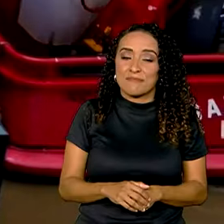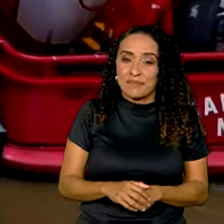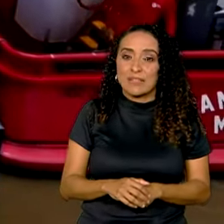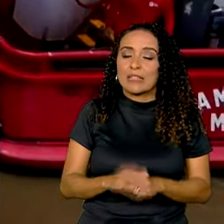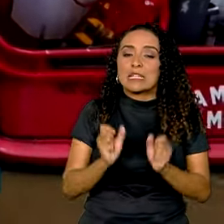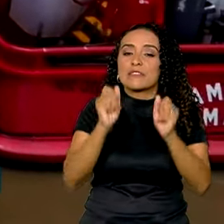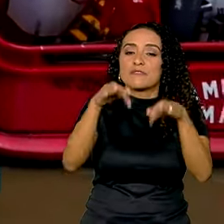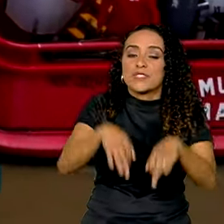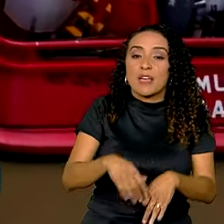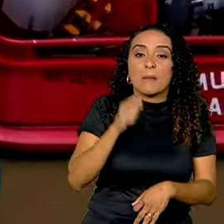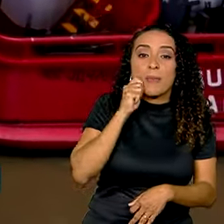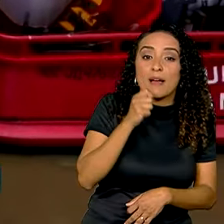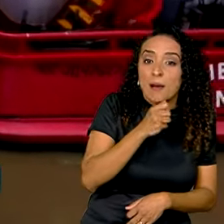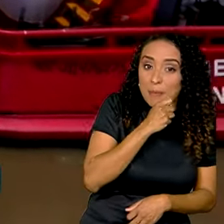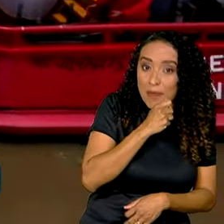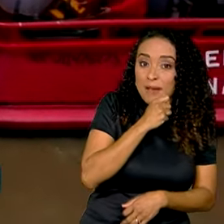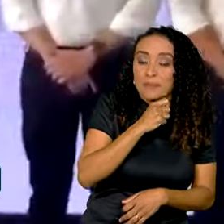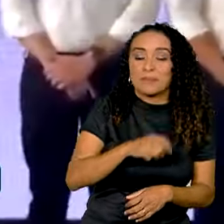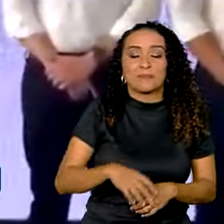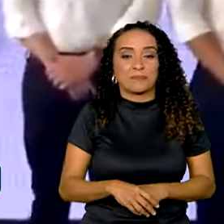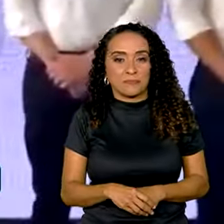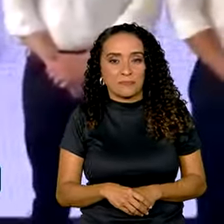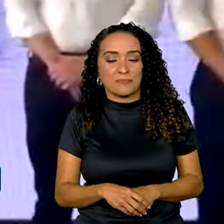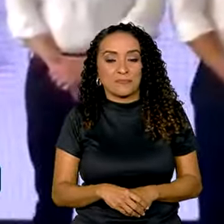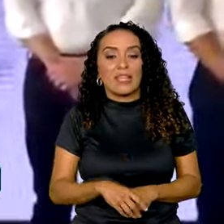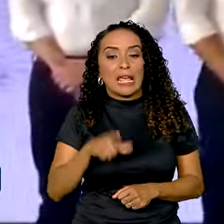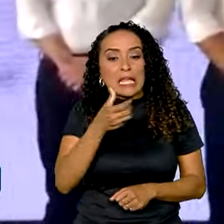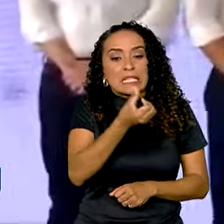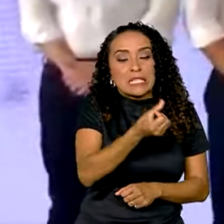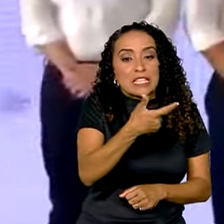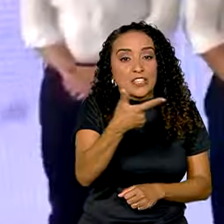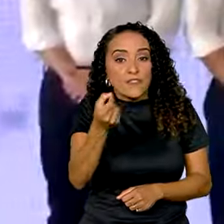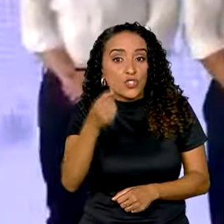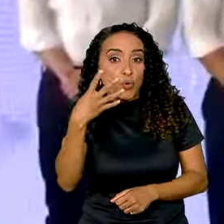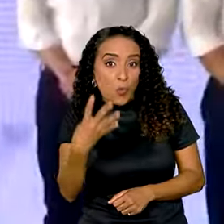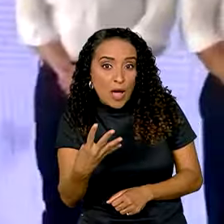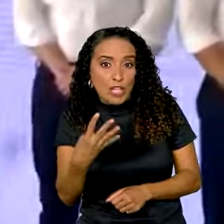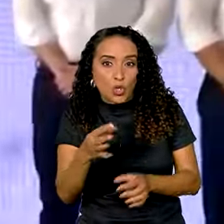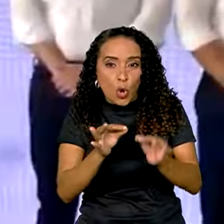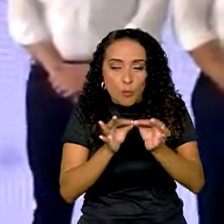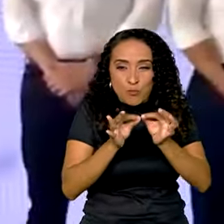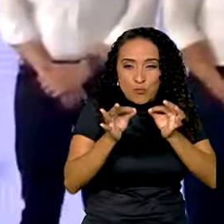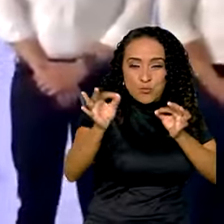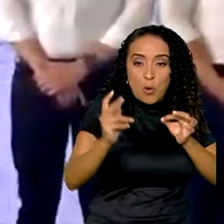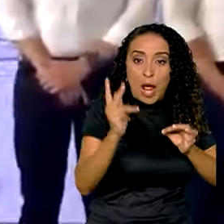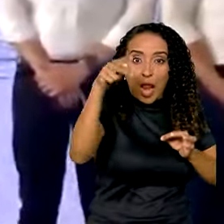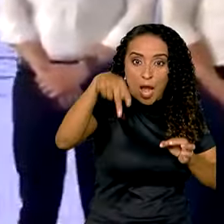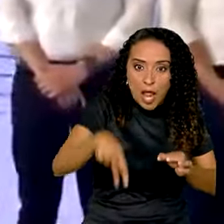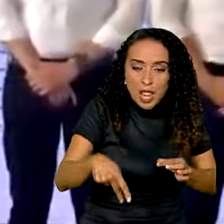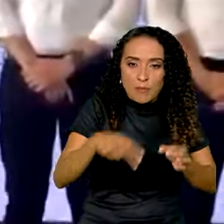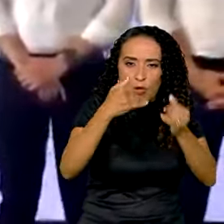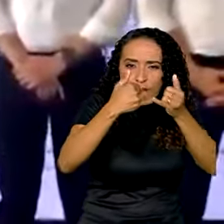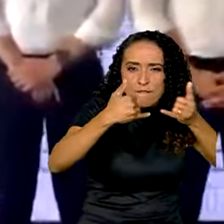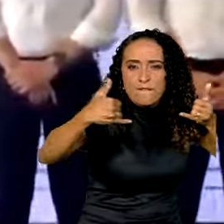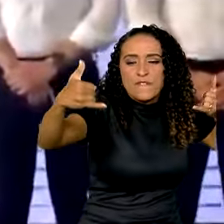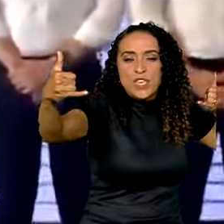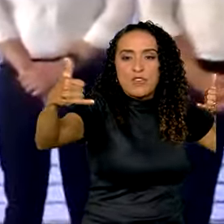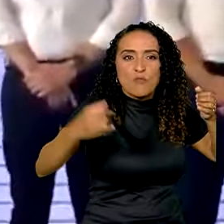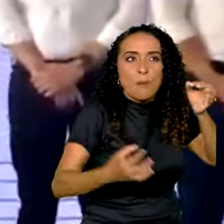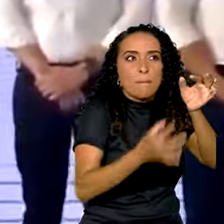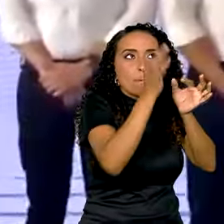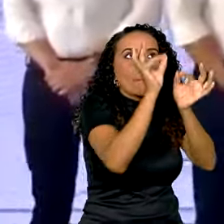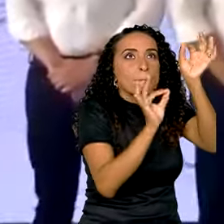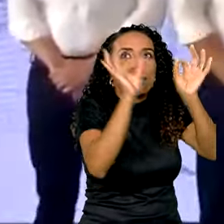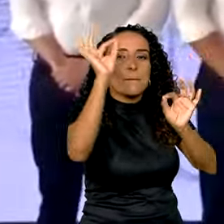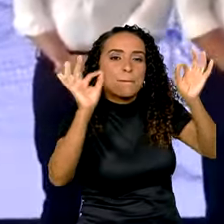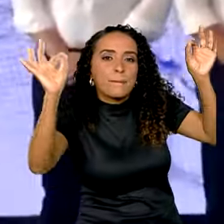termina em Macapá, no Amapá. Serão 624 quilômetros de cabos que serão implantados,